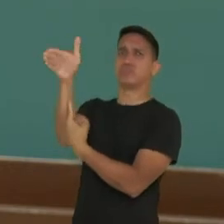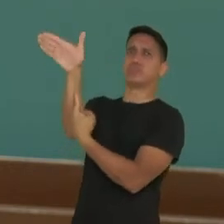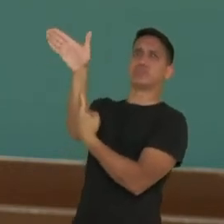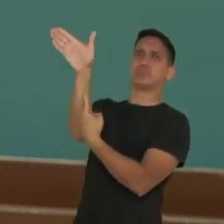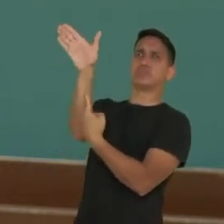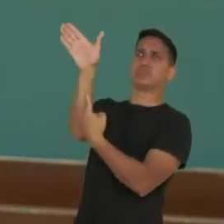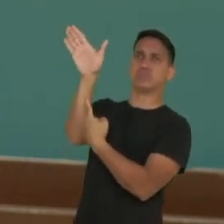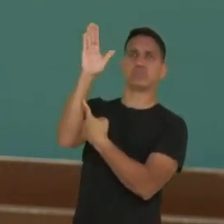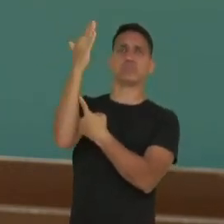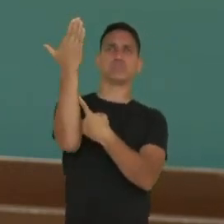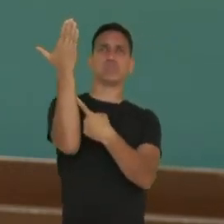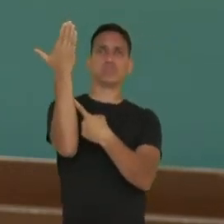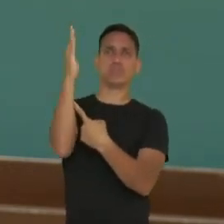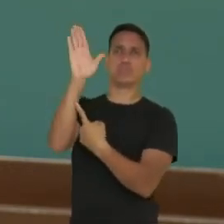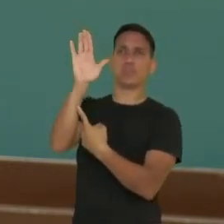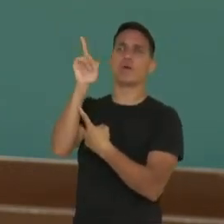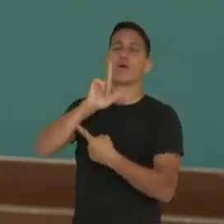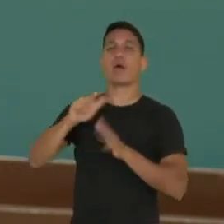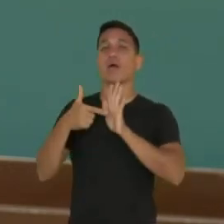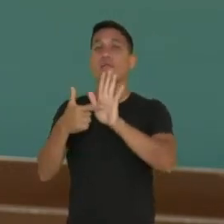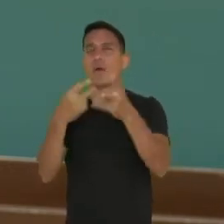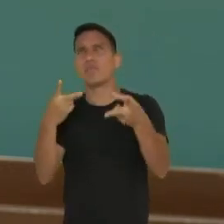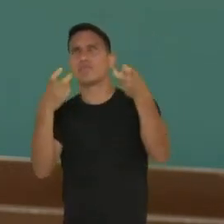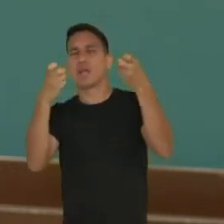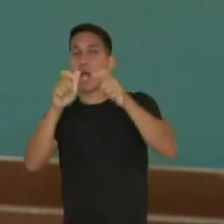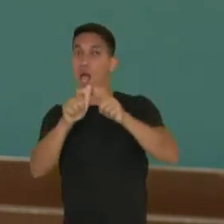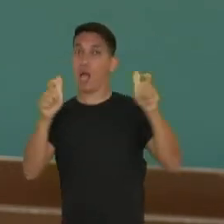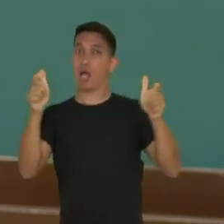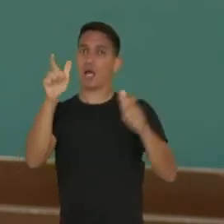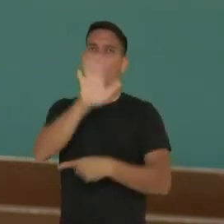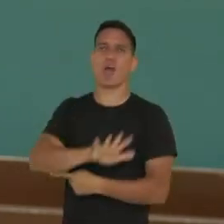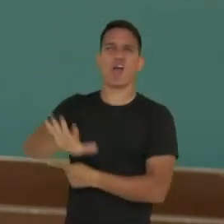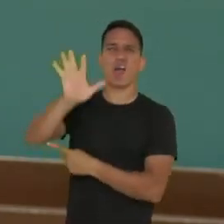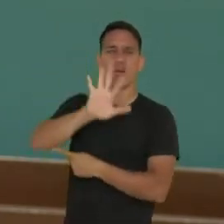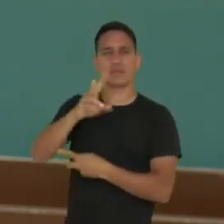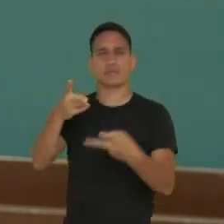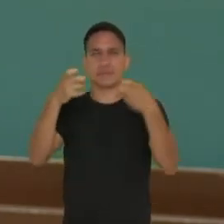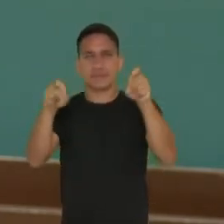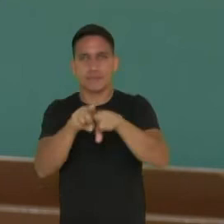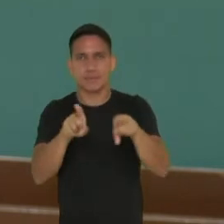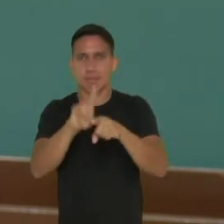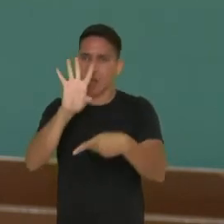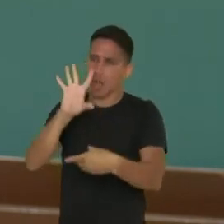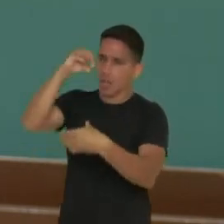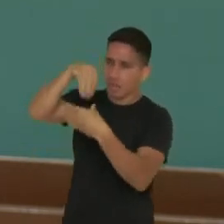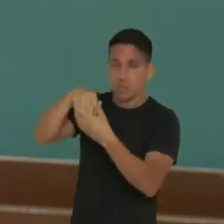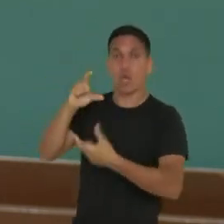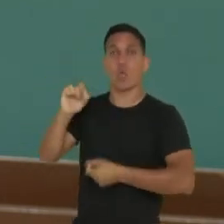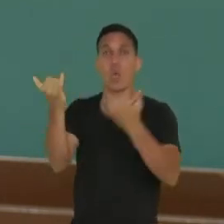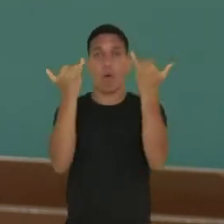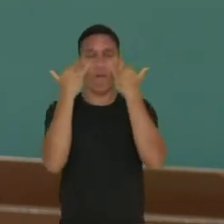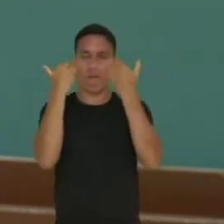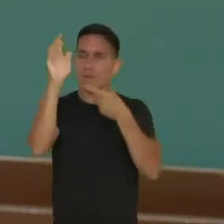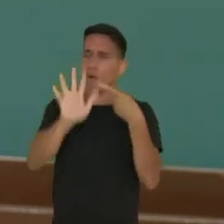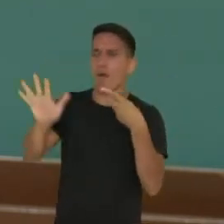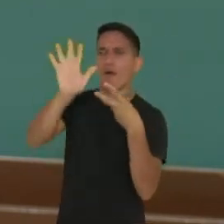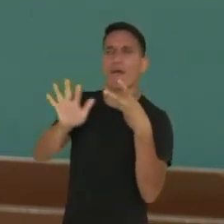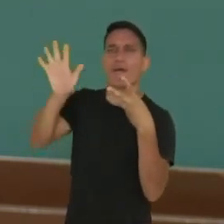consideravelmente grande e que nesse outdoor ele vai ter imagens e